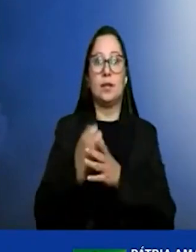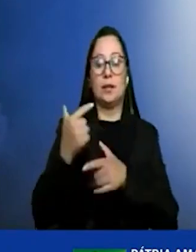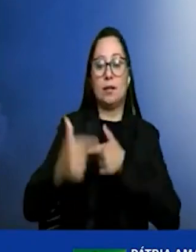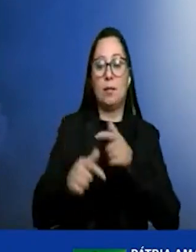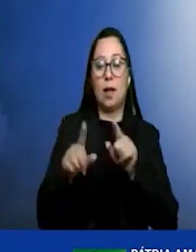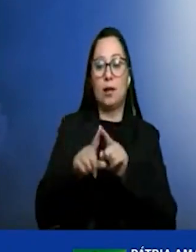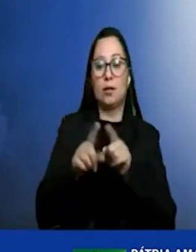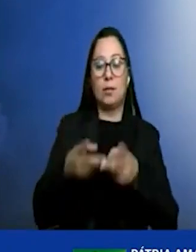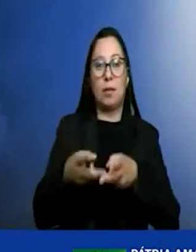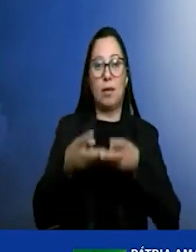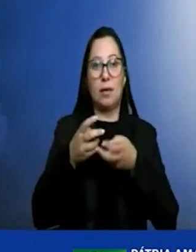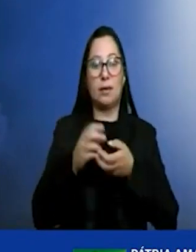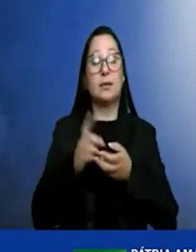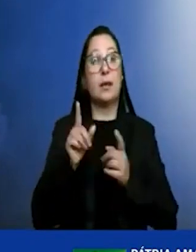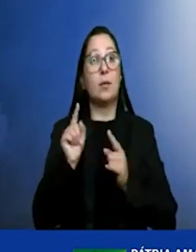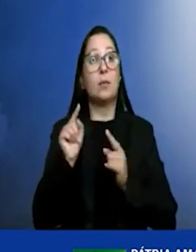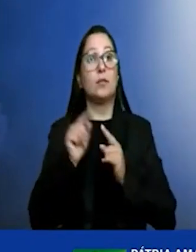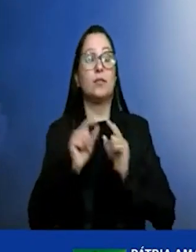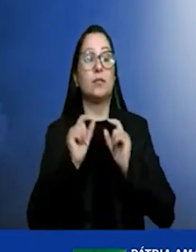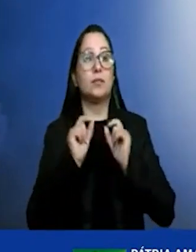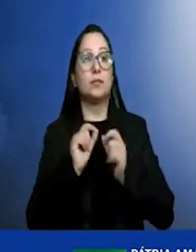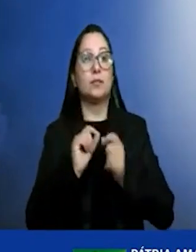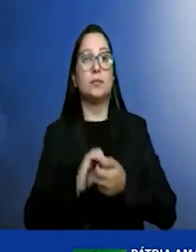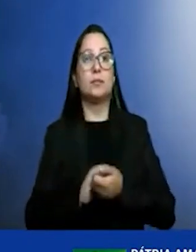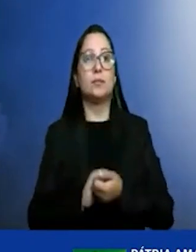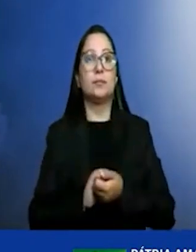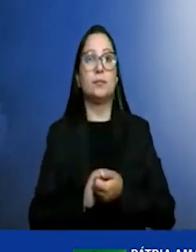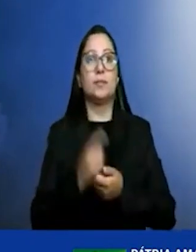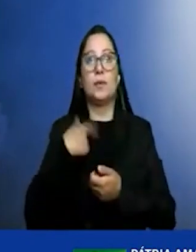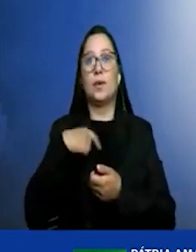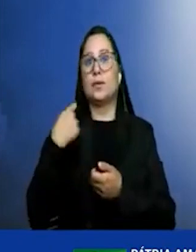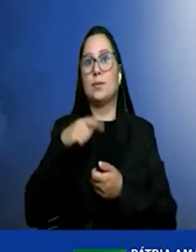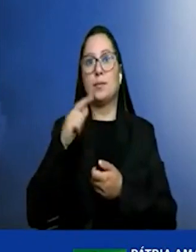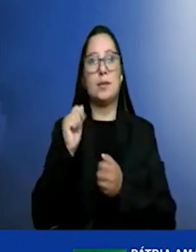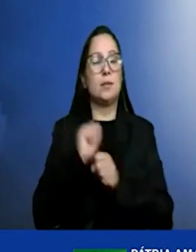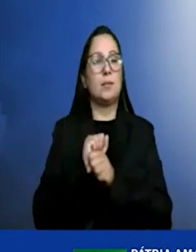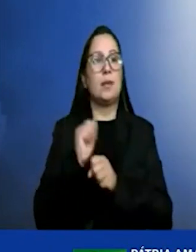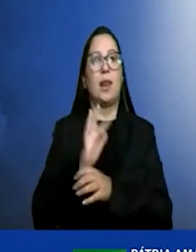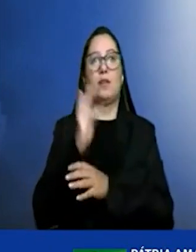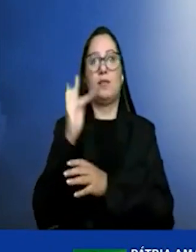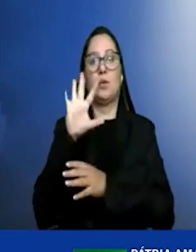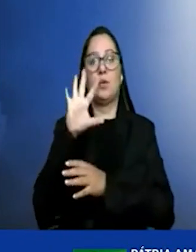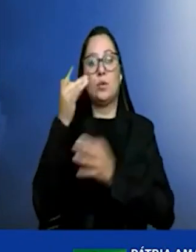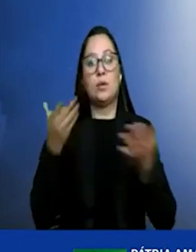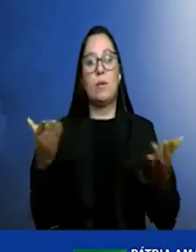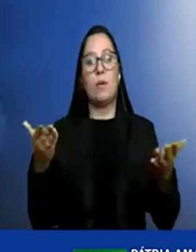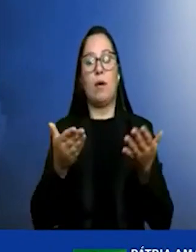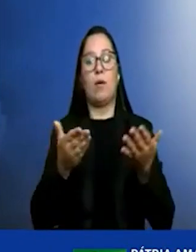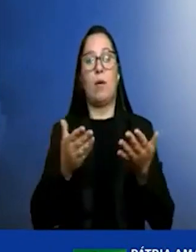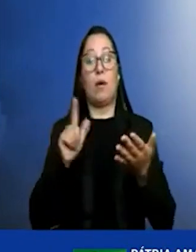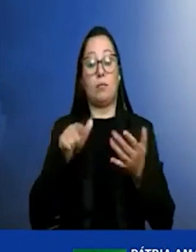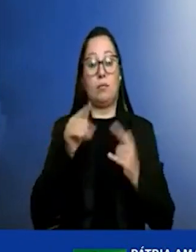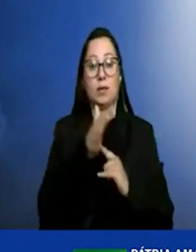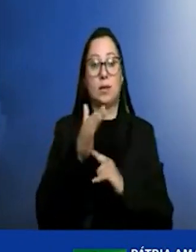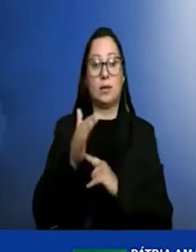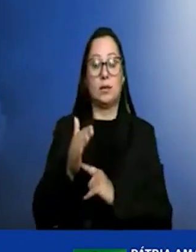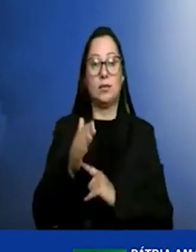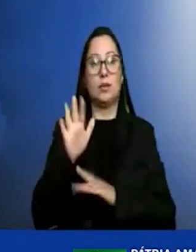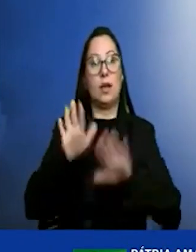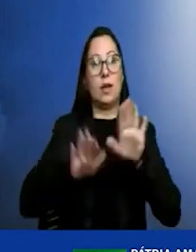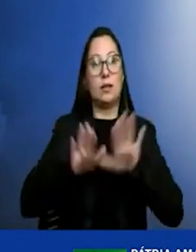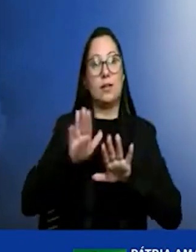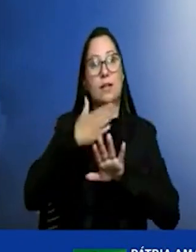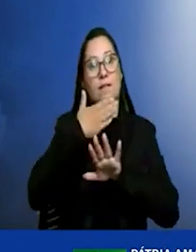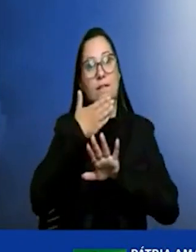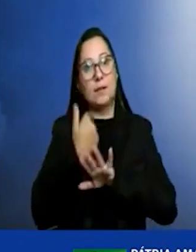significa objetivamente que a gente não precisa esperar o futuro a solução é de presente essa tecnologia eu acho que às vezes vale a pena dizer